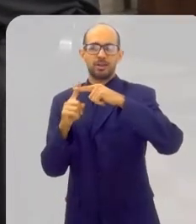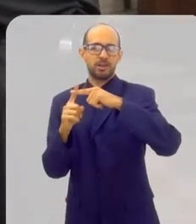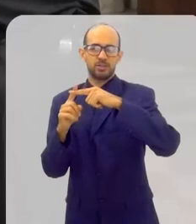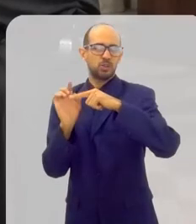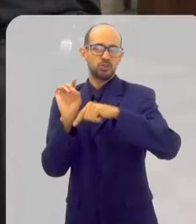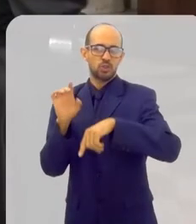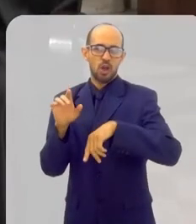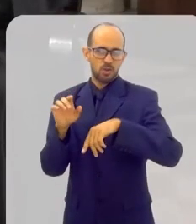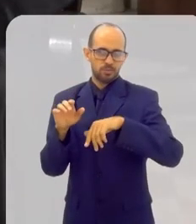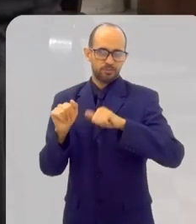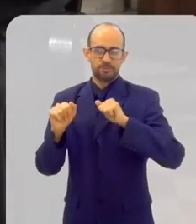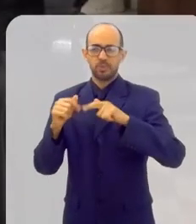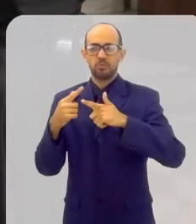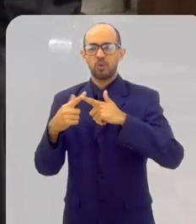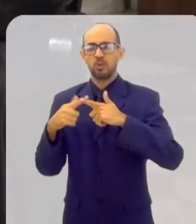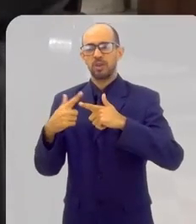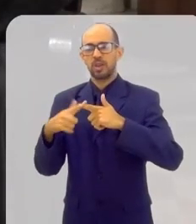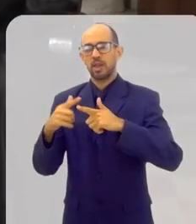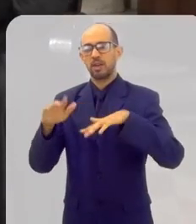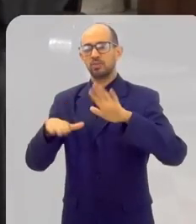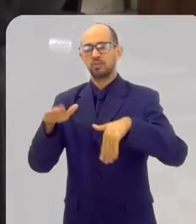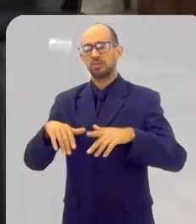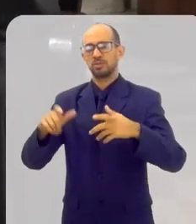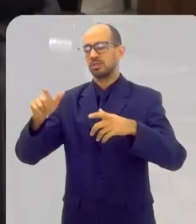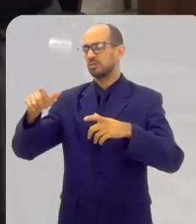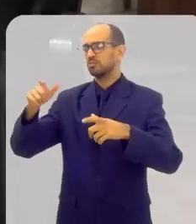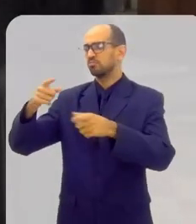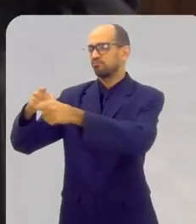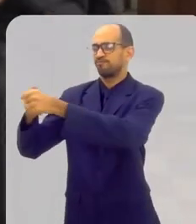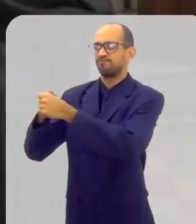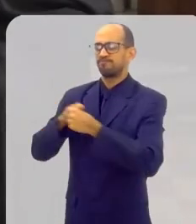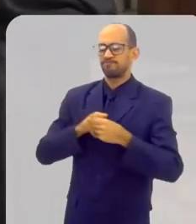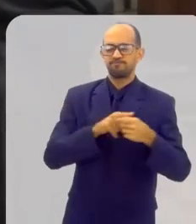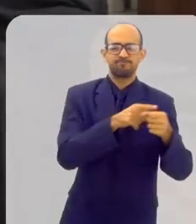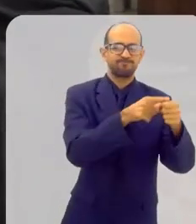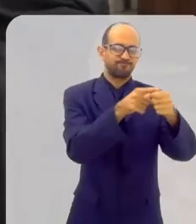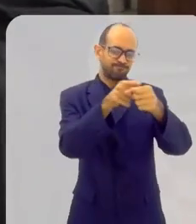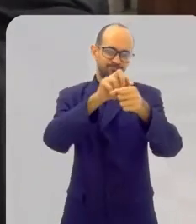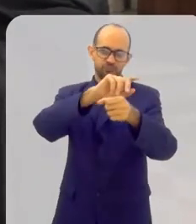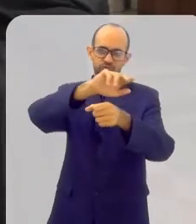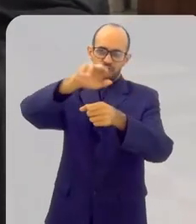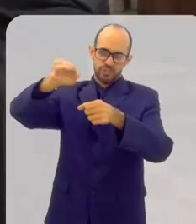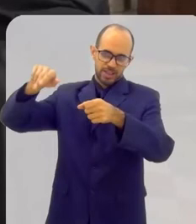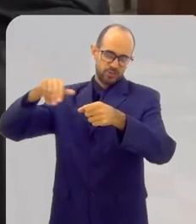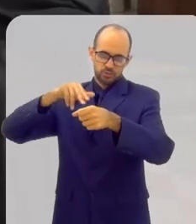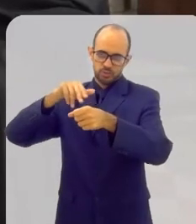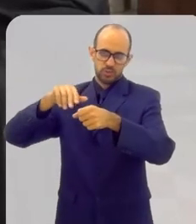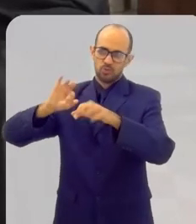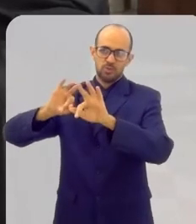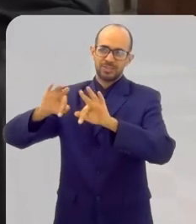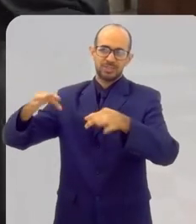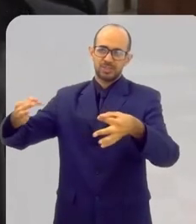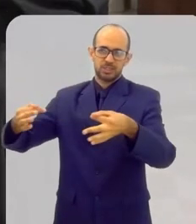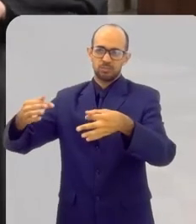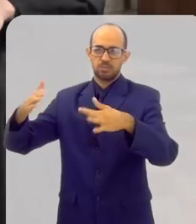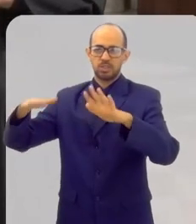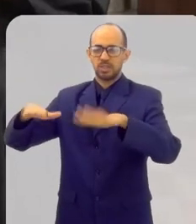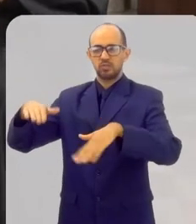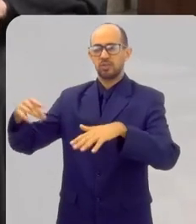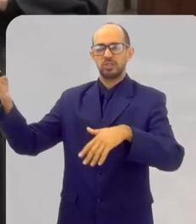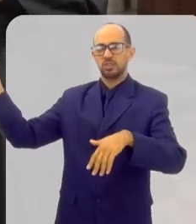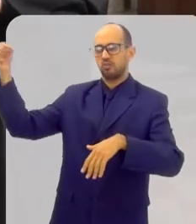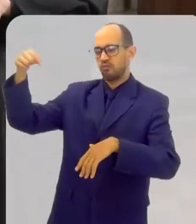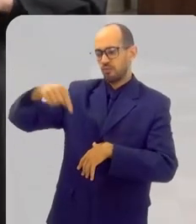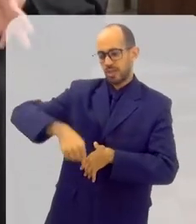nem sempre os jovens moram, e suas famílias moram nos mais diversos bairros da cidade. Então, nem sempre é simples eles pegarem um